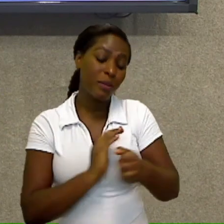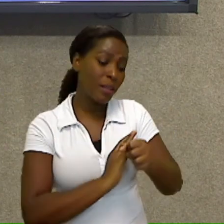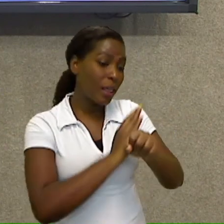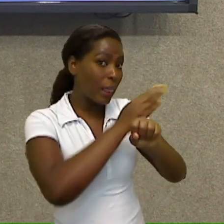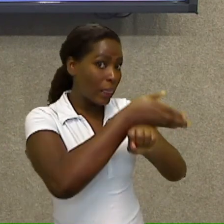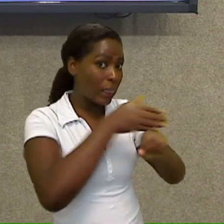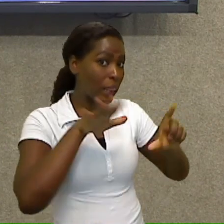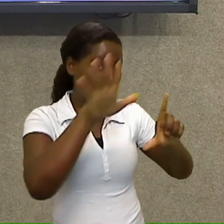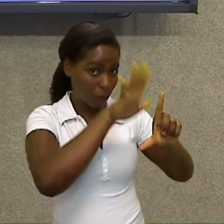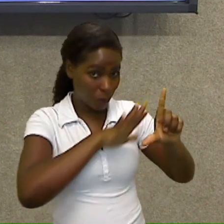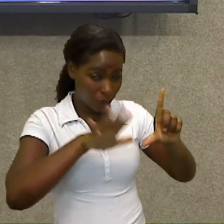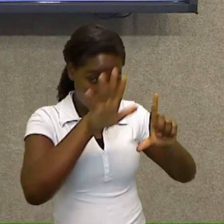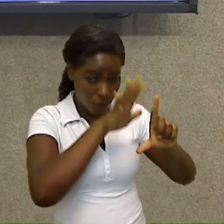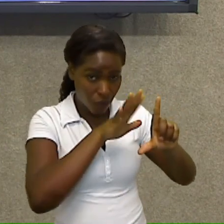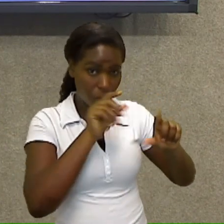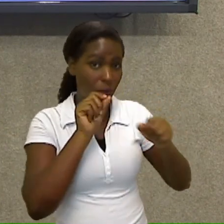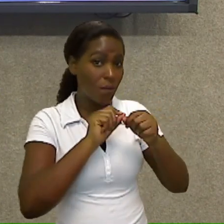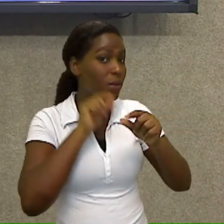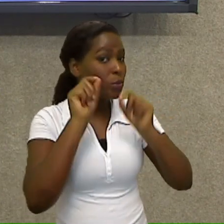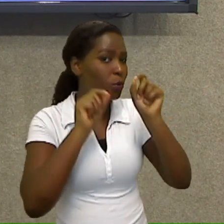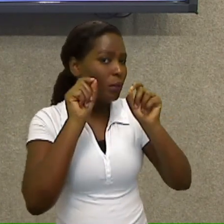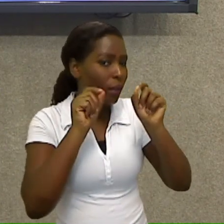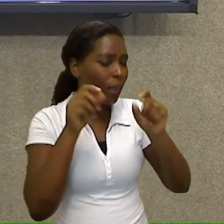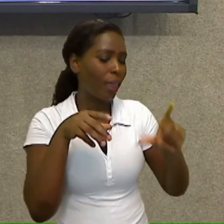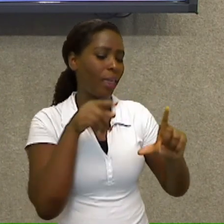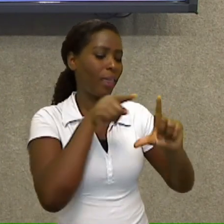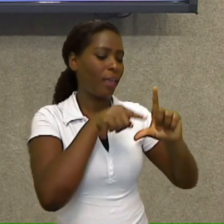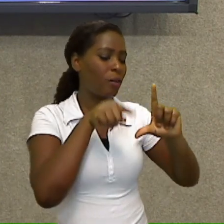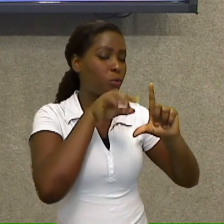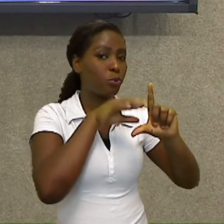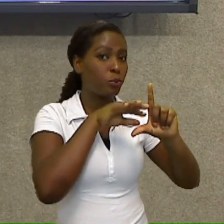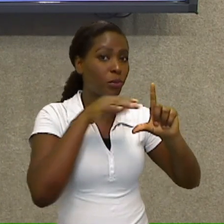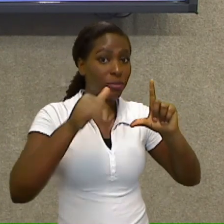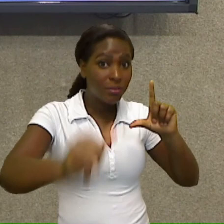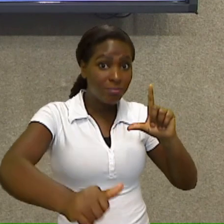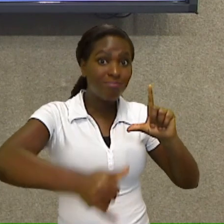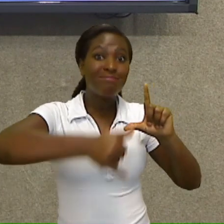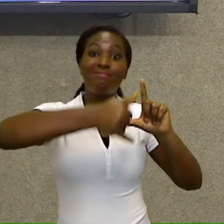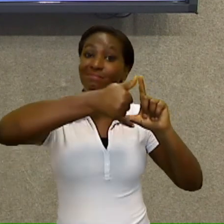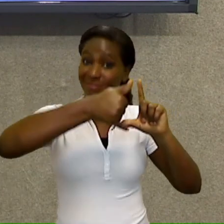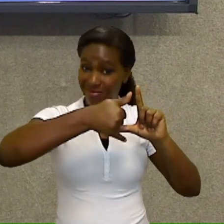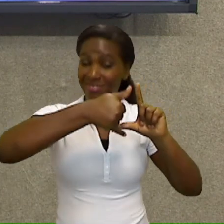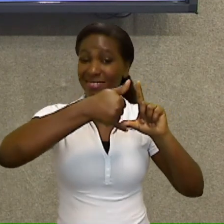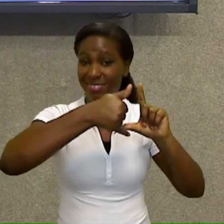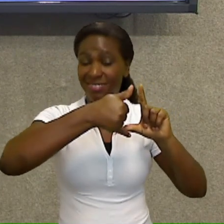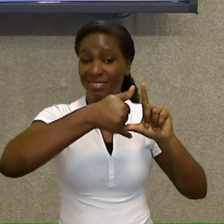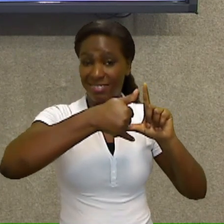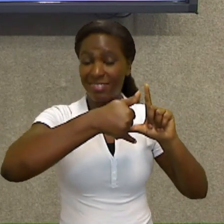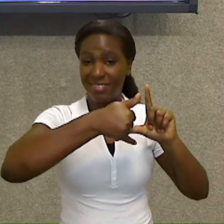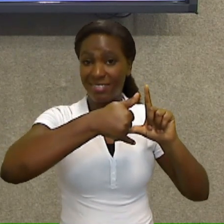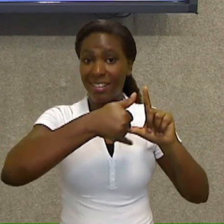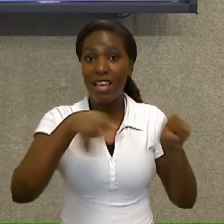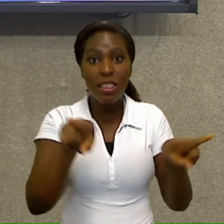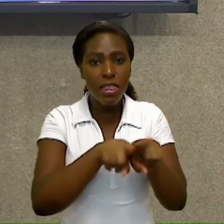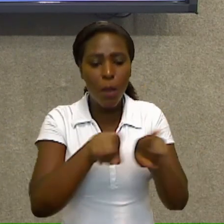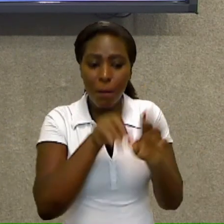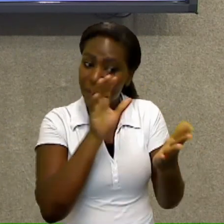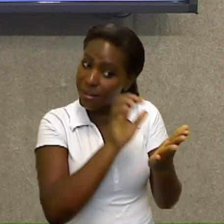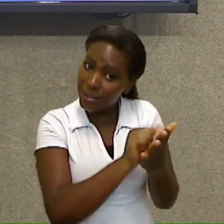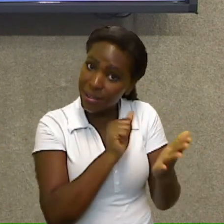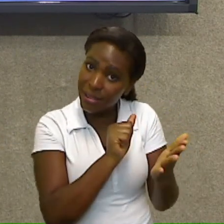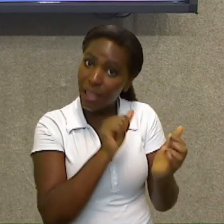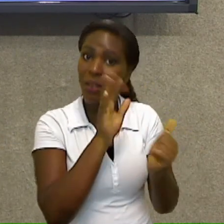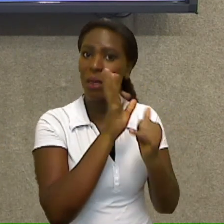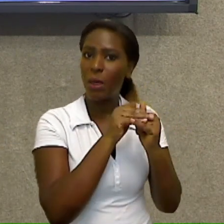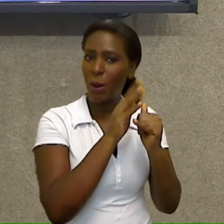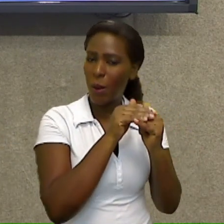na plataforma SMEDGV, aponte a câmera do seu celular no código que aparece no canto da tela. E se inscreva